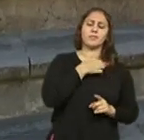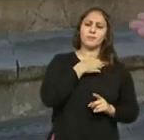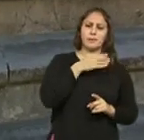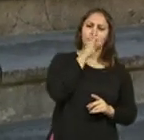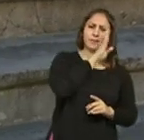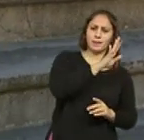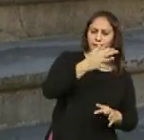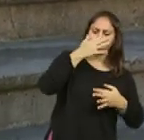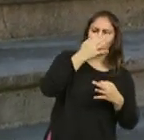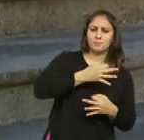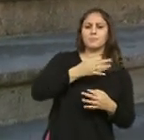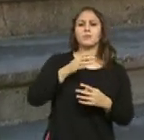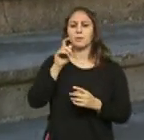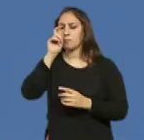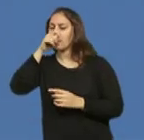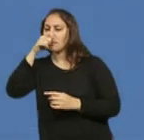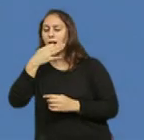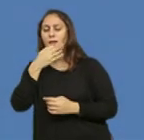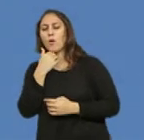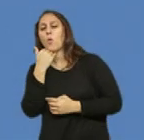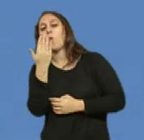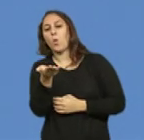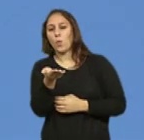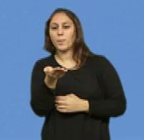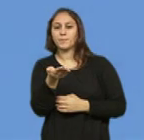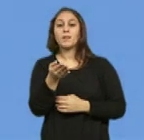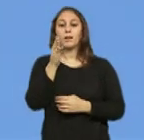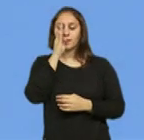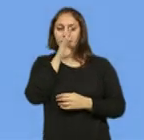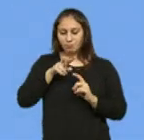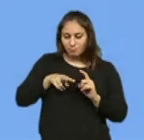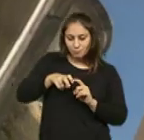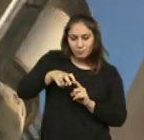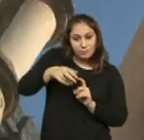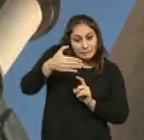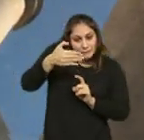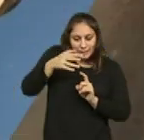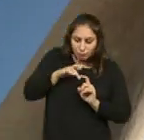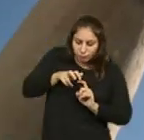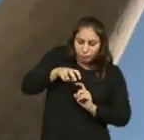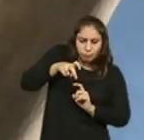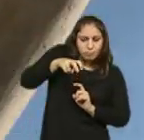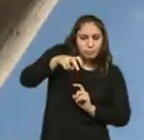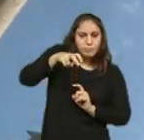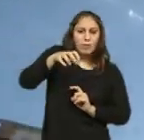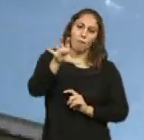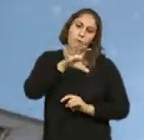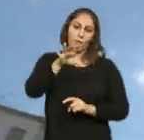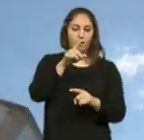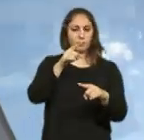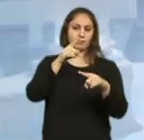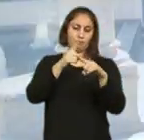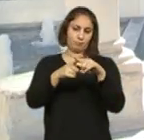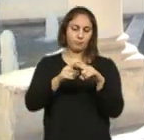fidelidade do papagaio ou da eloquência. Subindo estes sete degraus destas escadarias em forma cruciforme,